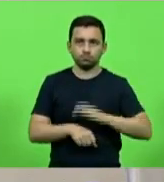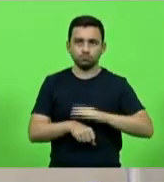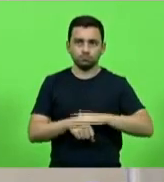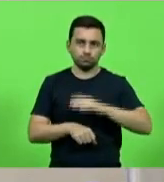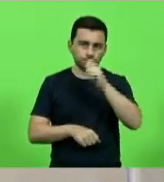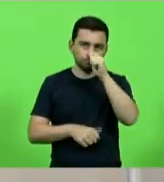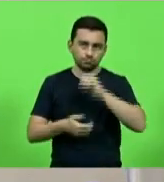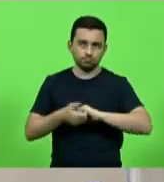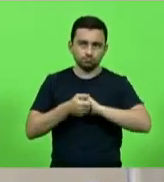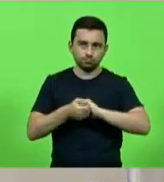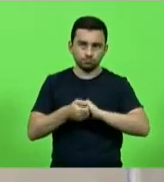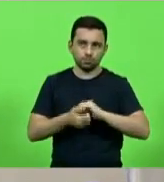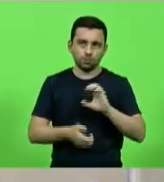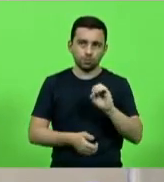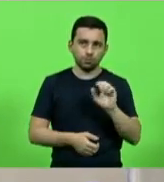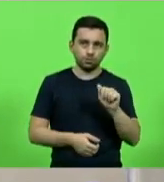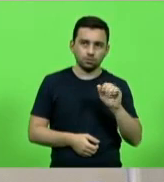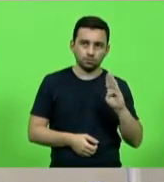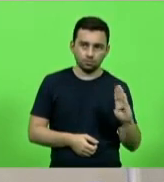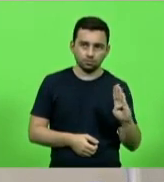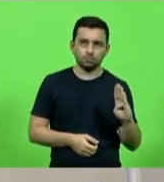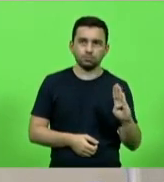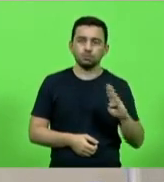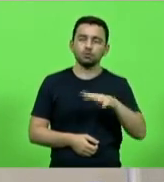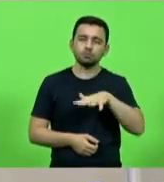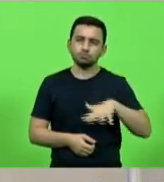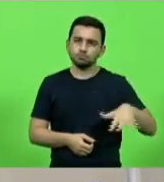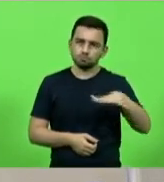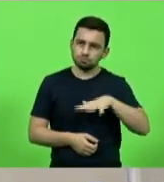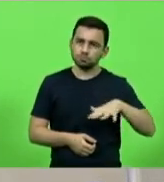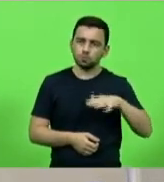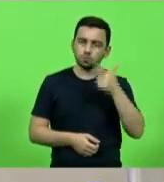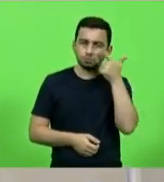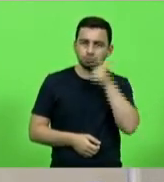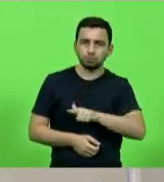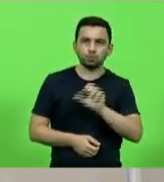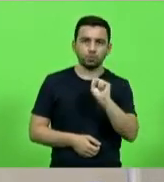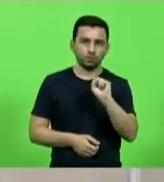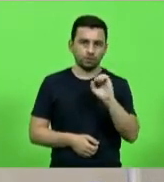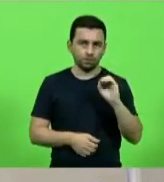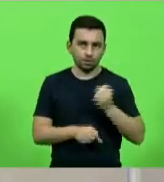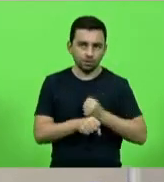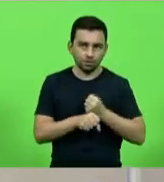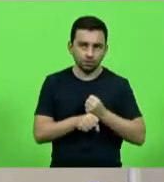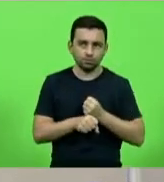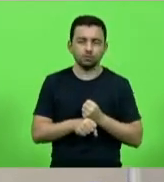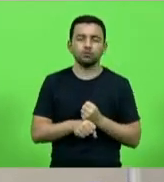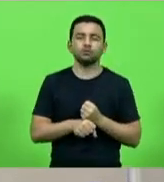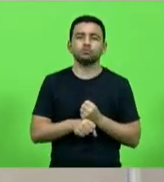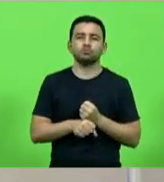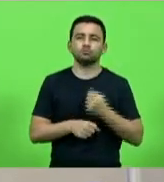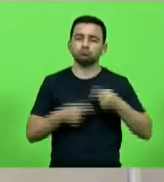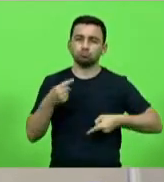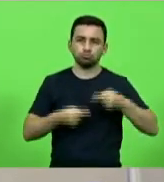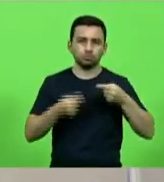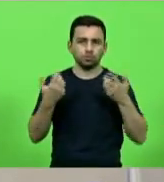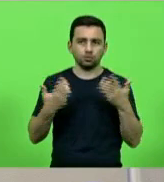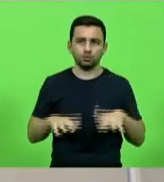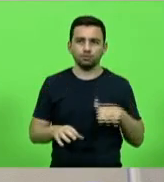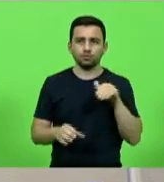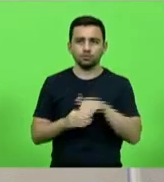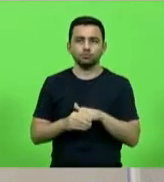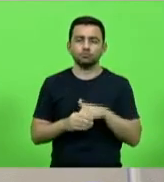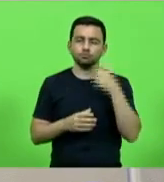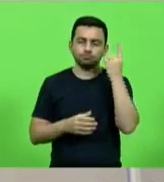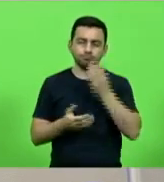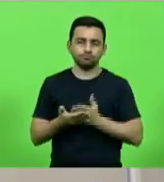cumprimentando a ordem dos advogados de Santa Catarina, pela passagem dos seus 88 anos. Em discussão, não havendo quem queira discutir, nem em votação, deputados